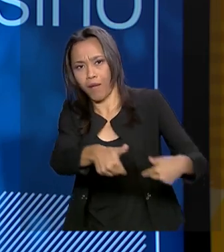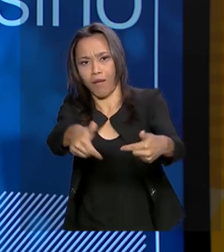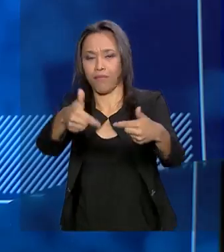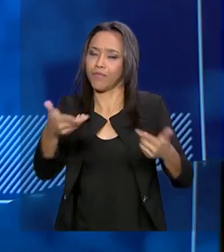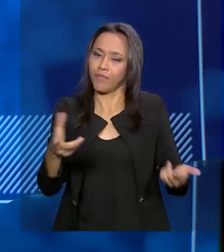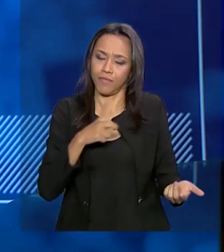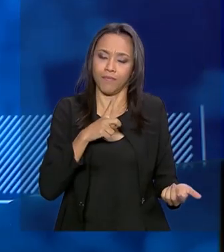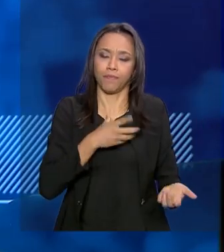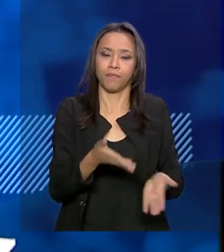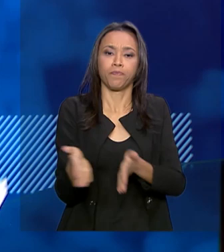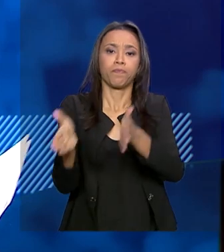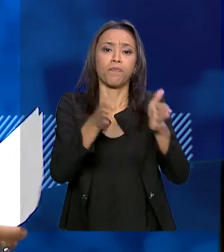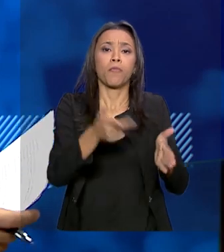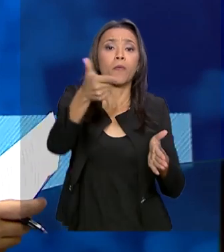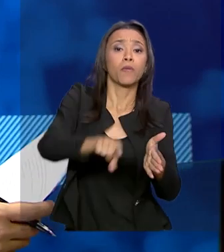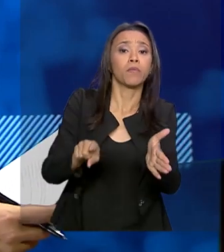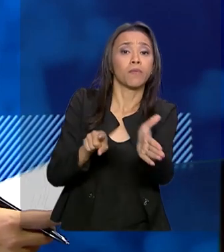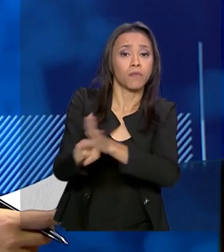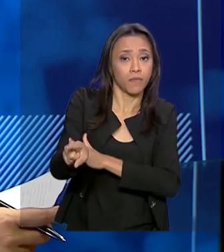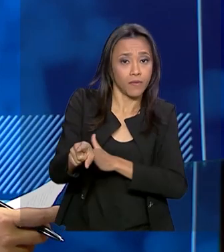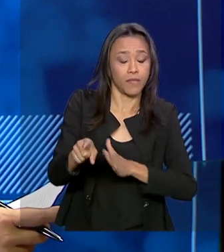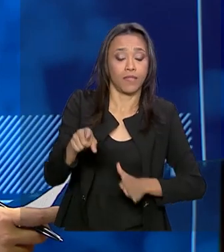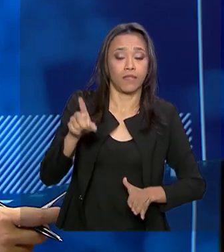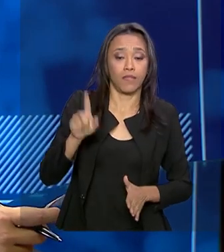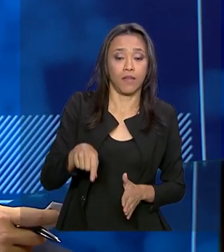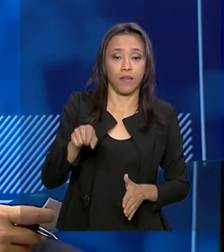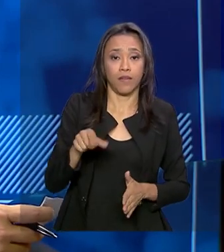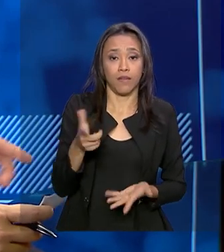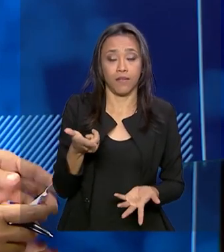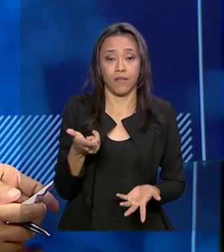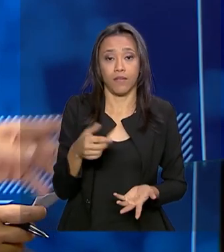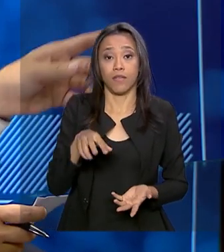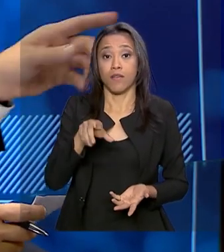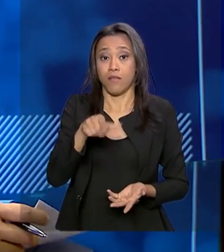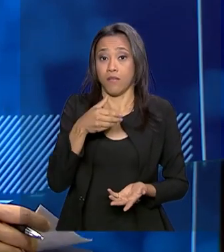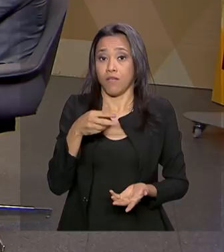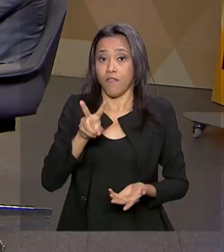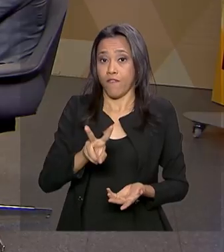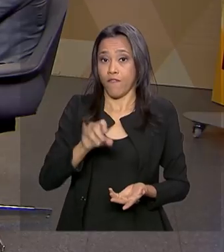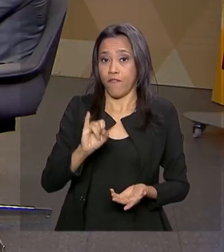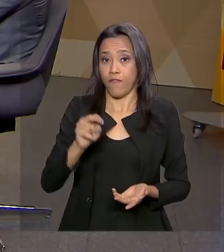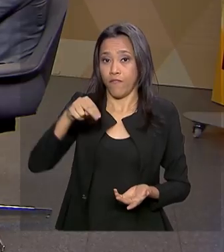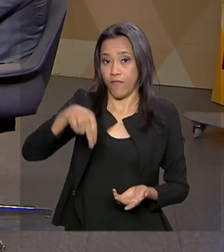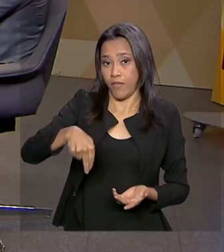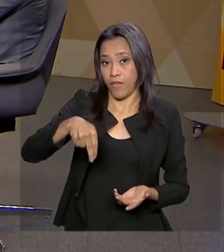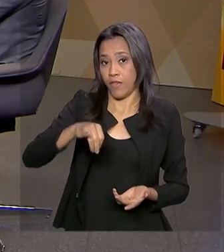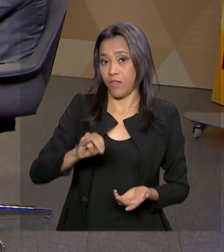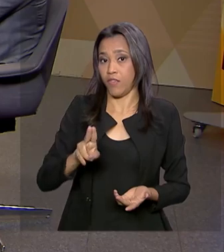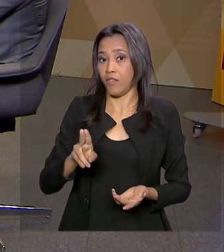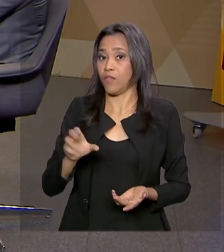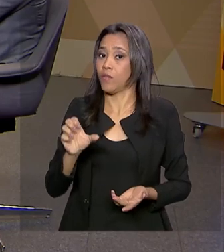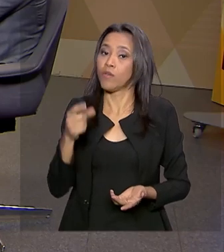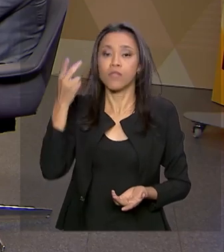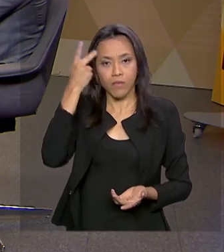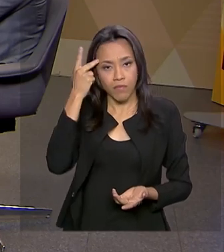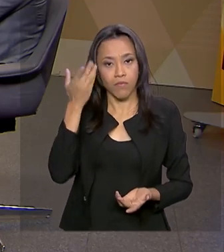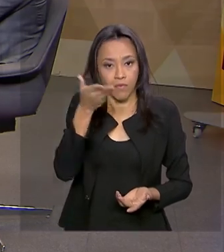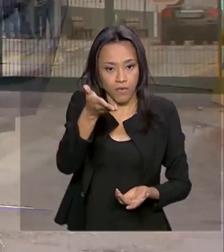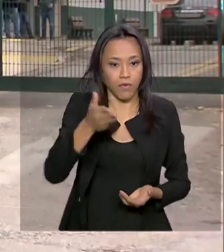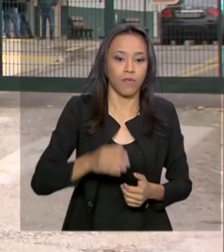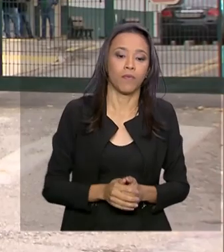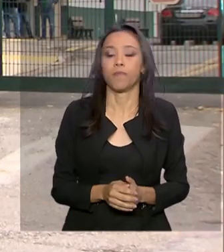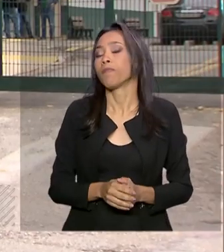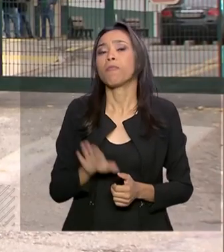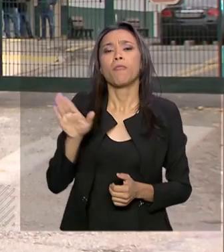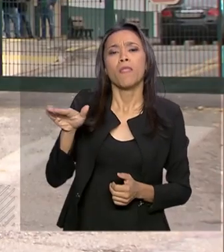Vamos a mais uma pergunta. Agora, ela é do Vinícius de Souza, também de São Paulo. O